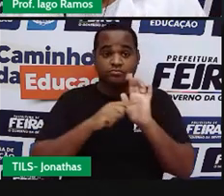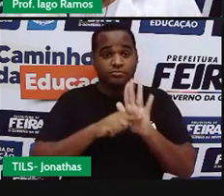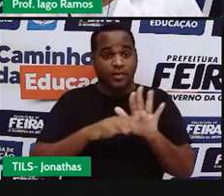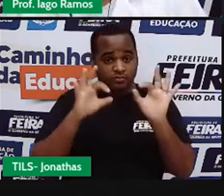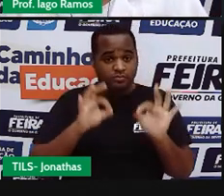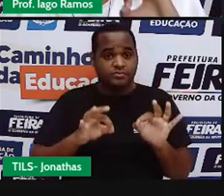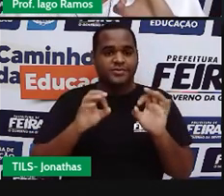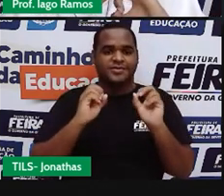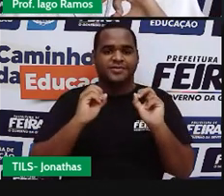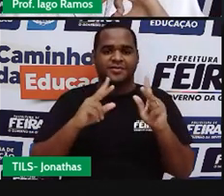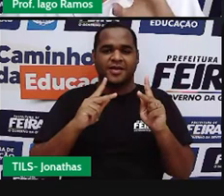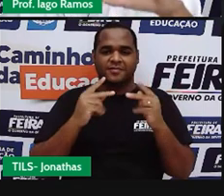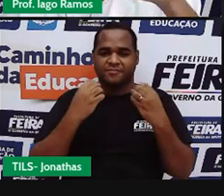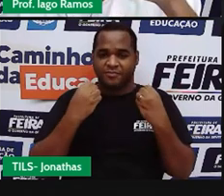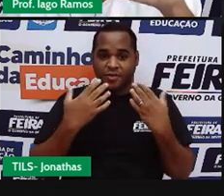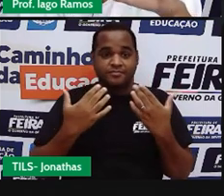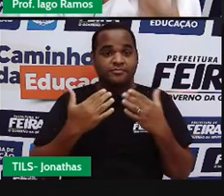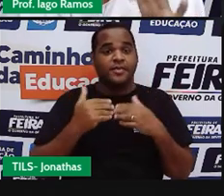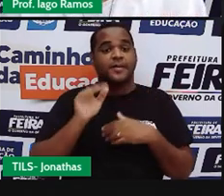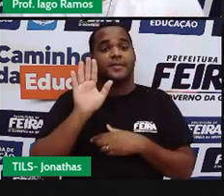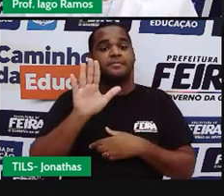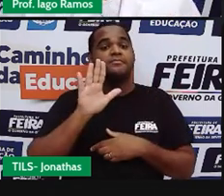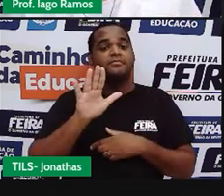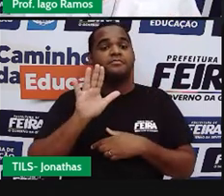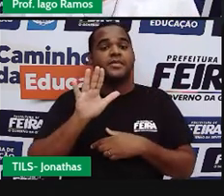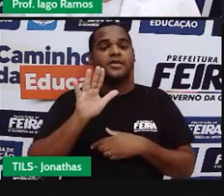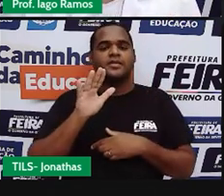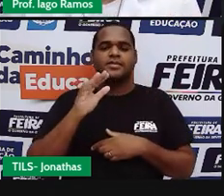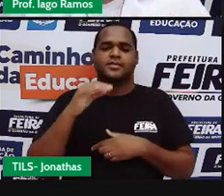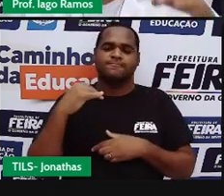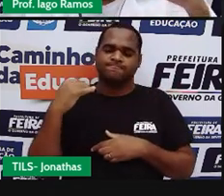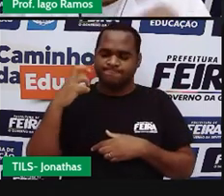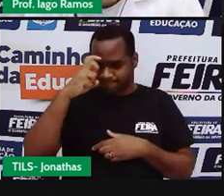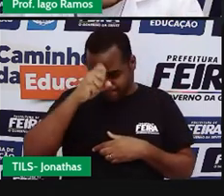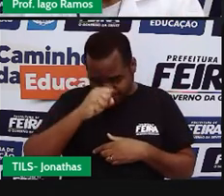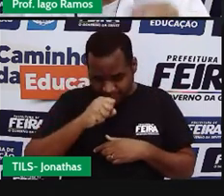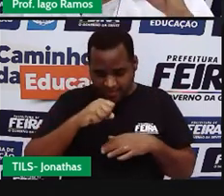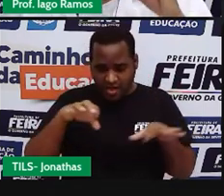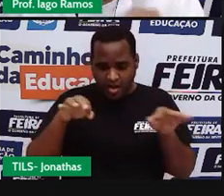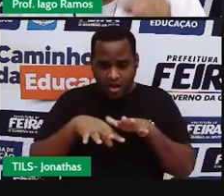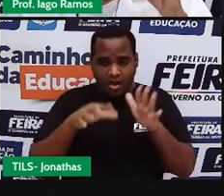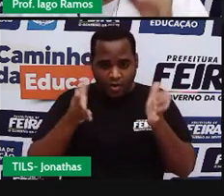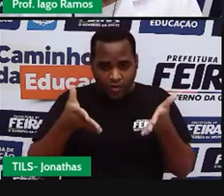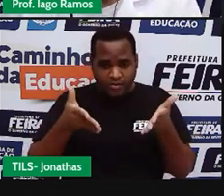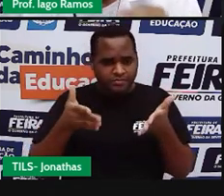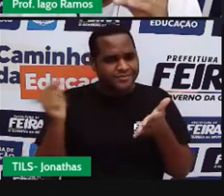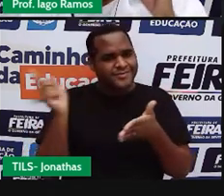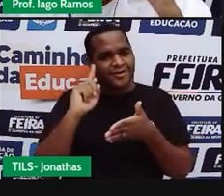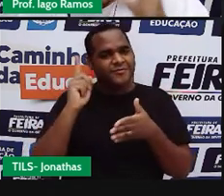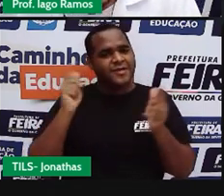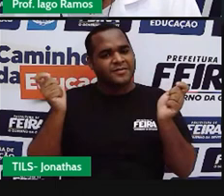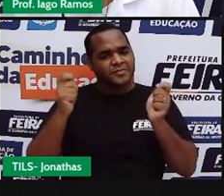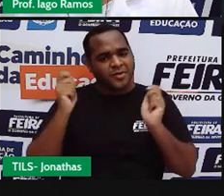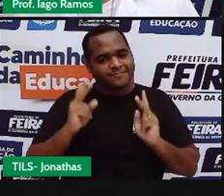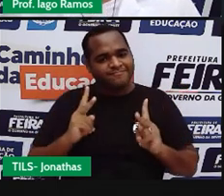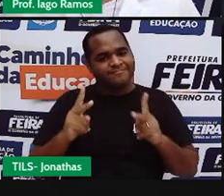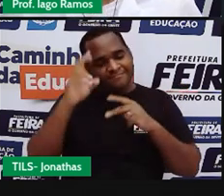Belezinha? Mas, o aprendizado não acaba aqui nessa aula. Você pode continuar